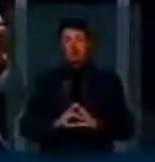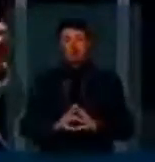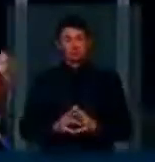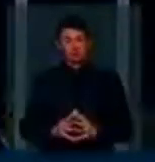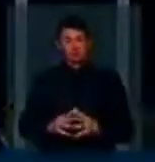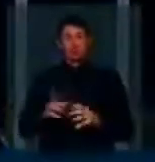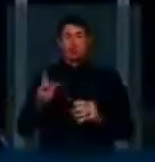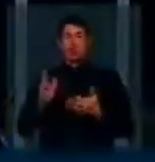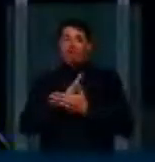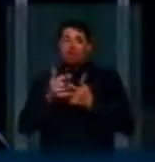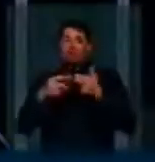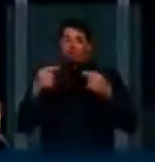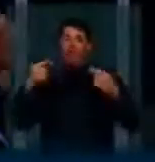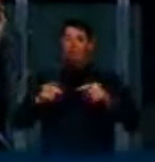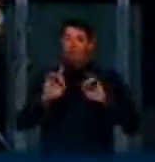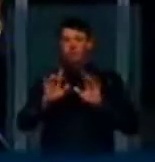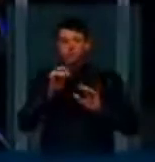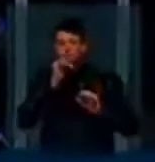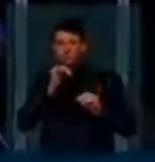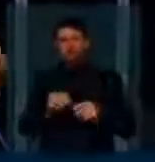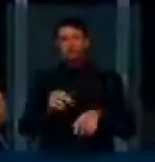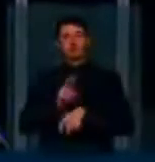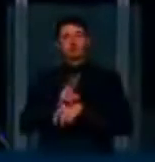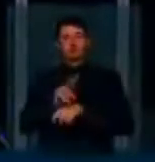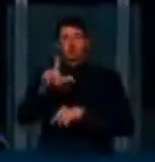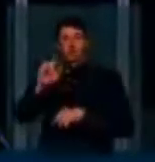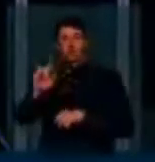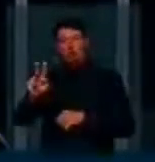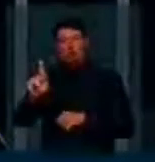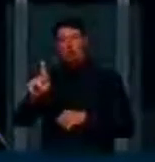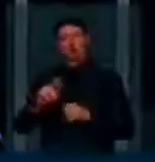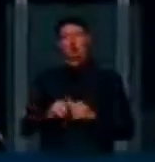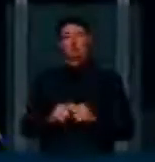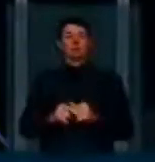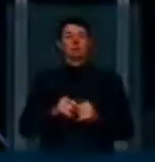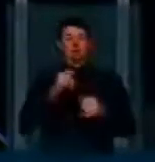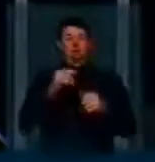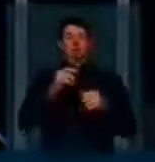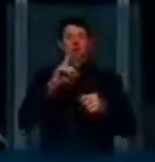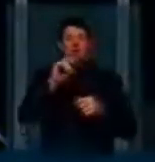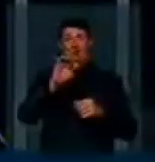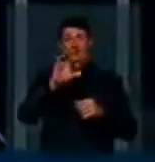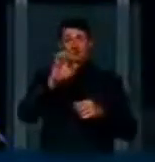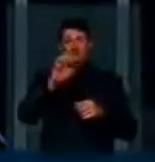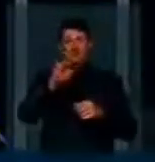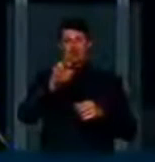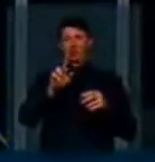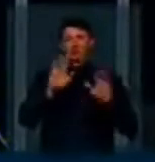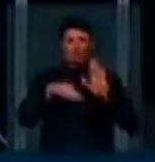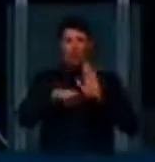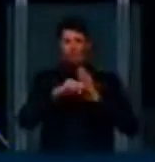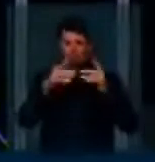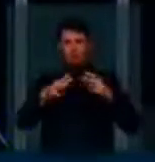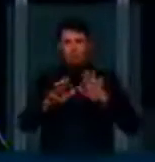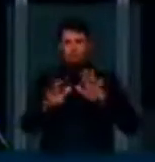objeções pontuais. Por exemplo, guarda de logs, por exemplo, data center, eu vou mencionar todas as objeções pontuais.